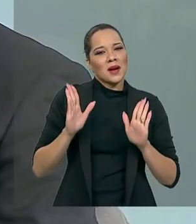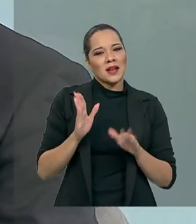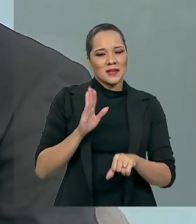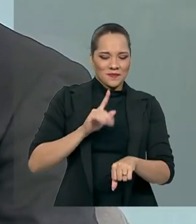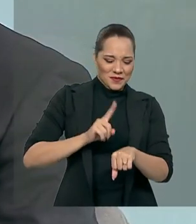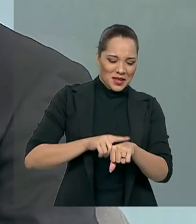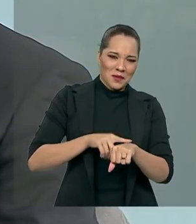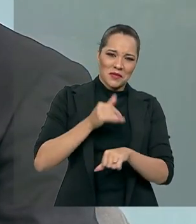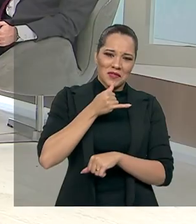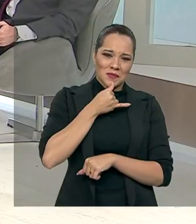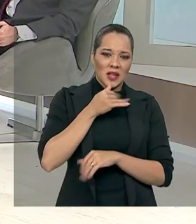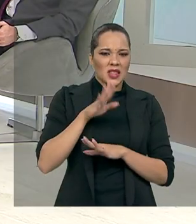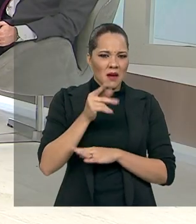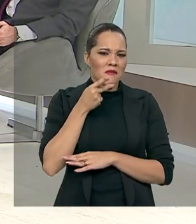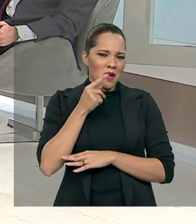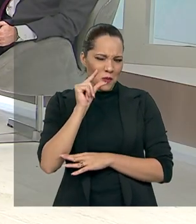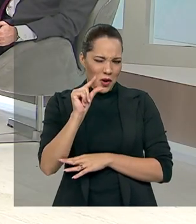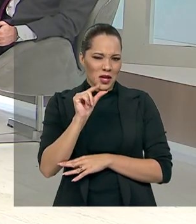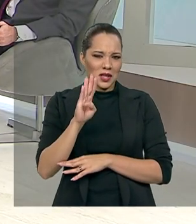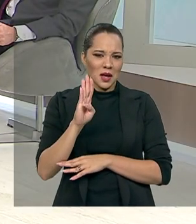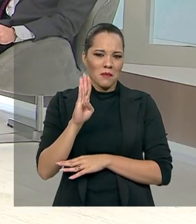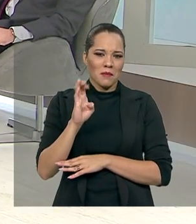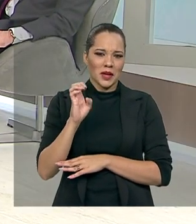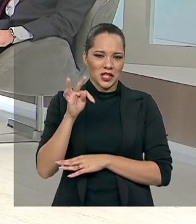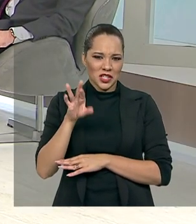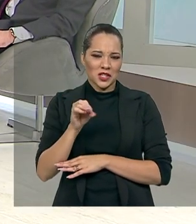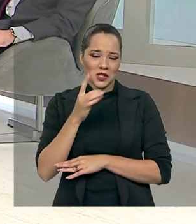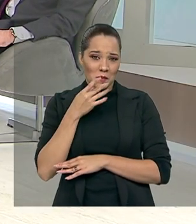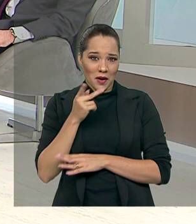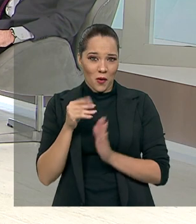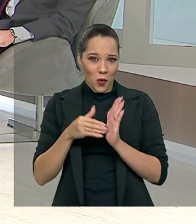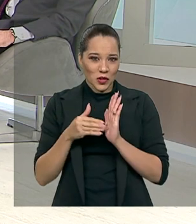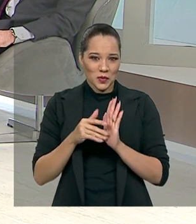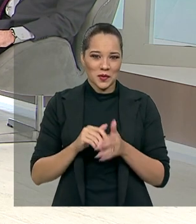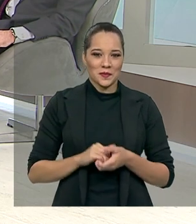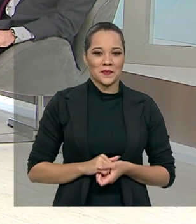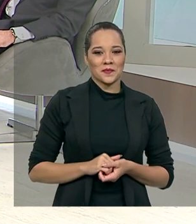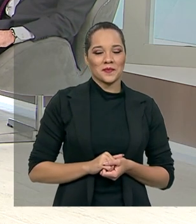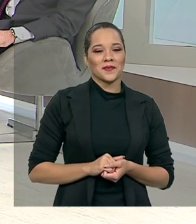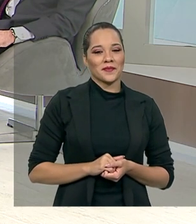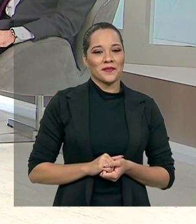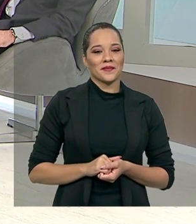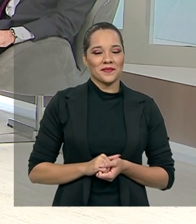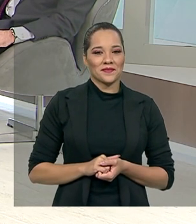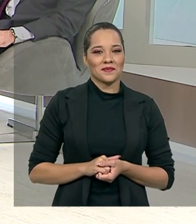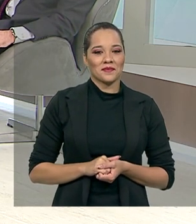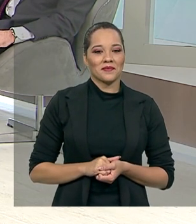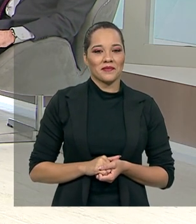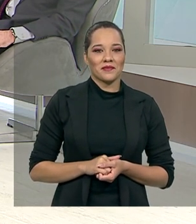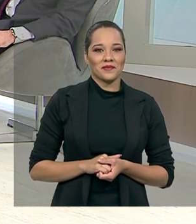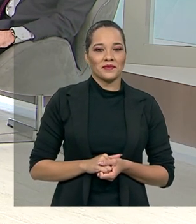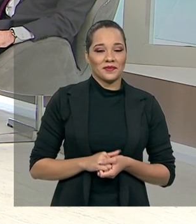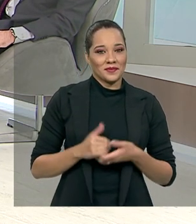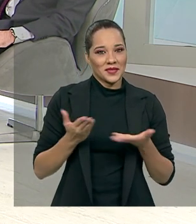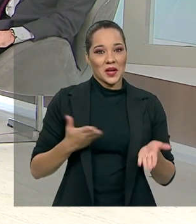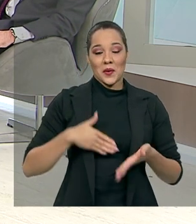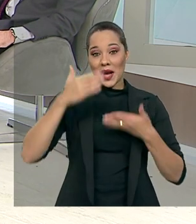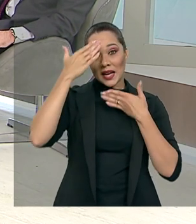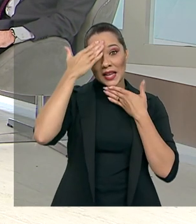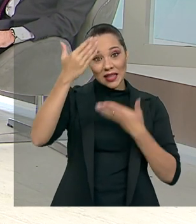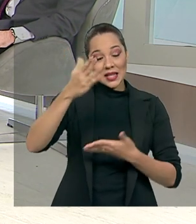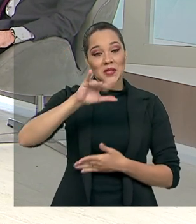infelizmente... Acabou o nosso tempo, mas dá tempo de uma palavrinha final da Betina, só para se despedir? Então, eu agradeço a